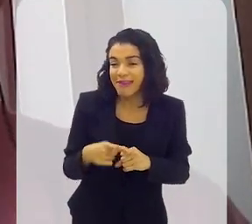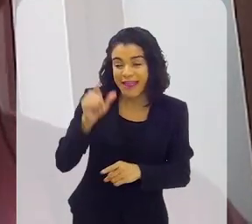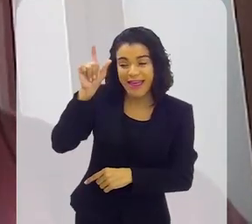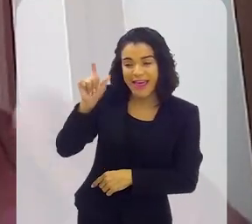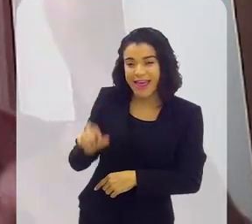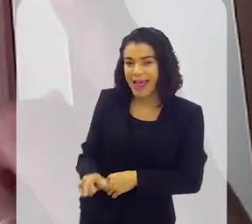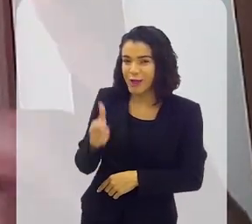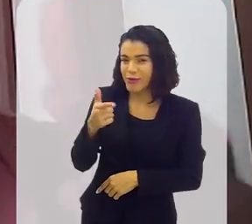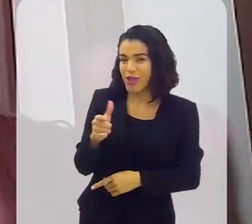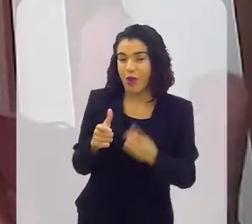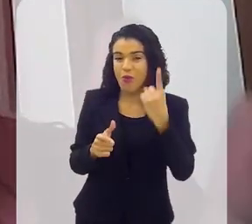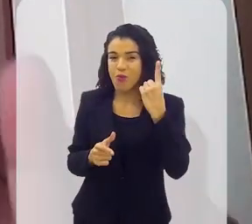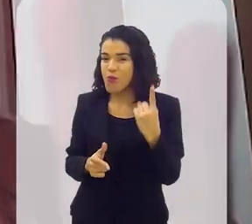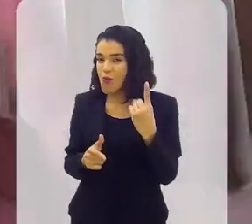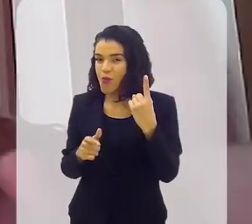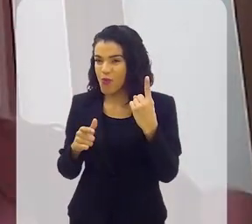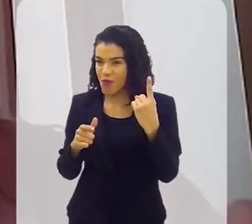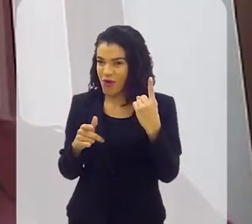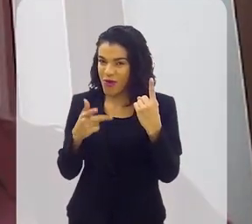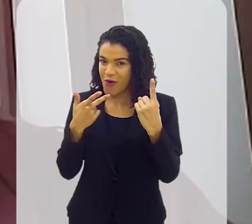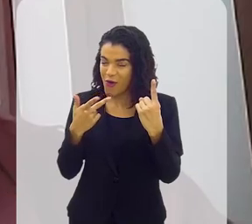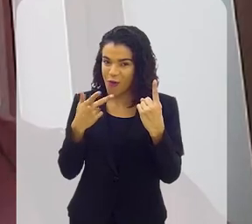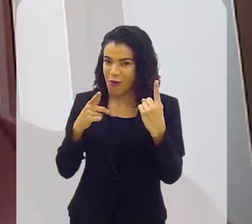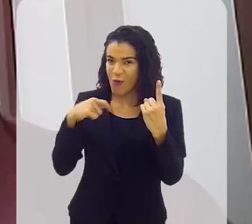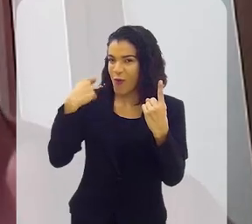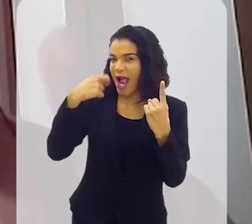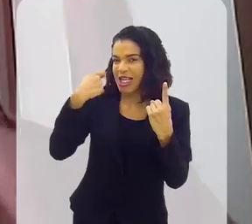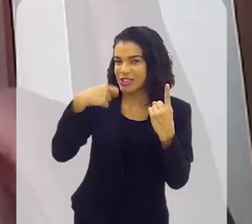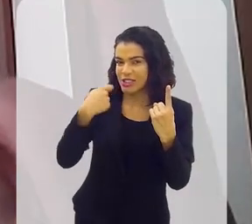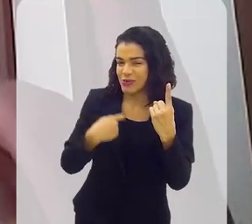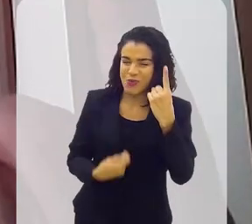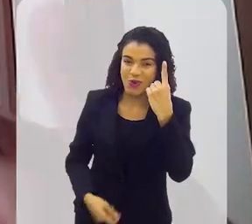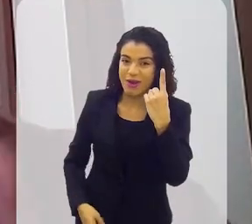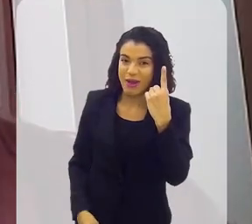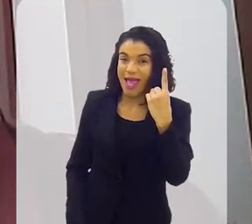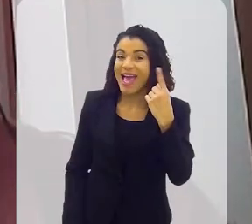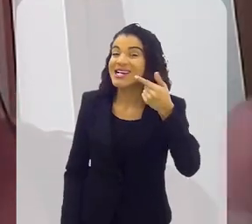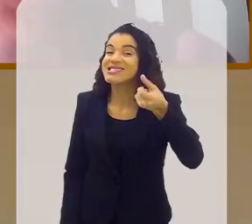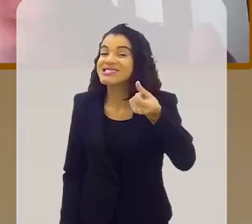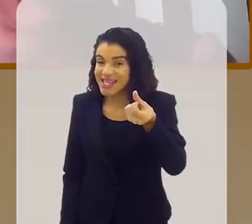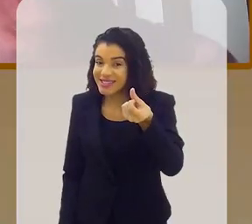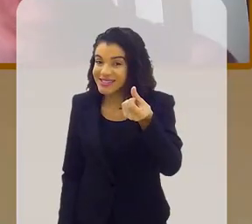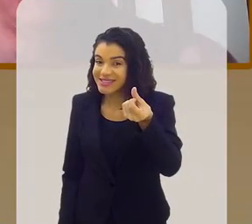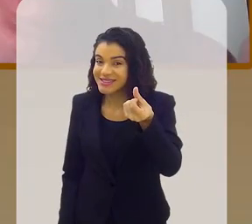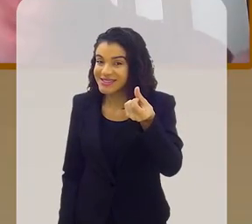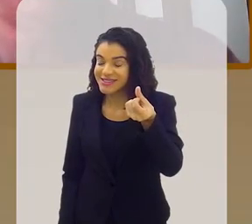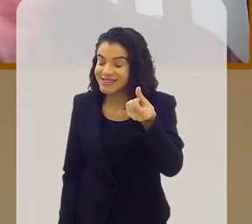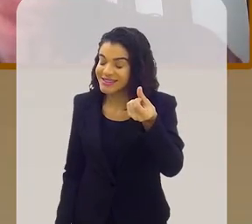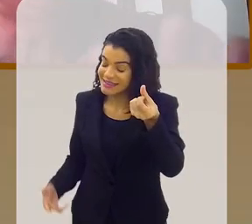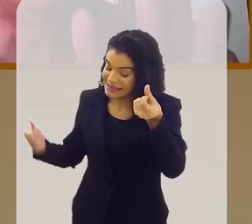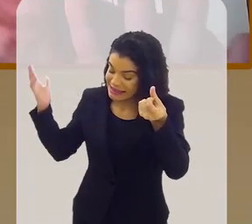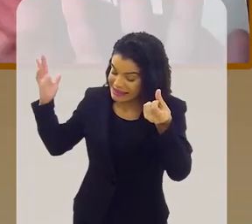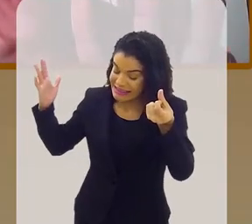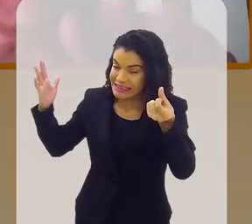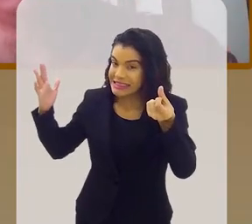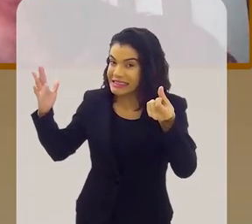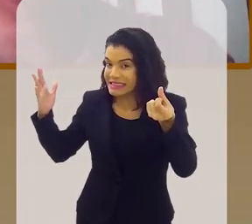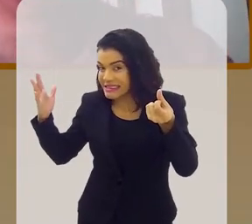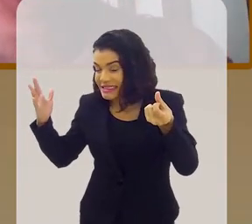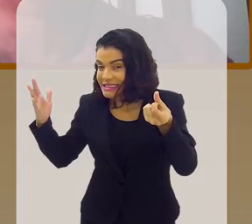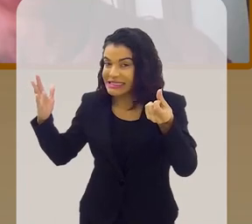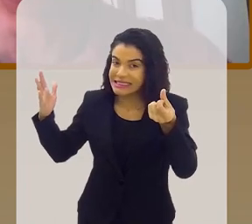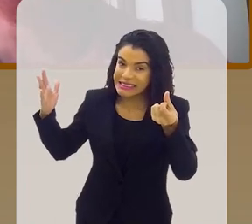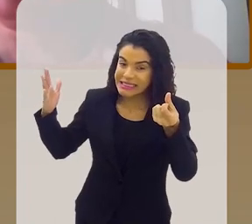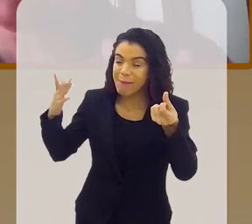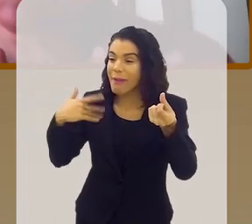Ela não tinha um artista só, falando em fundo de quintal. Não era um cara só, era um seis. Para administrar,